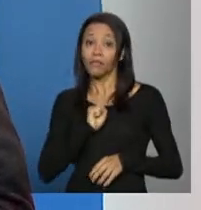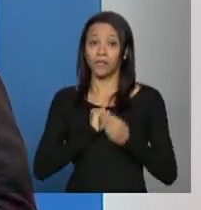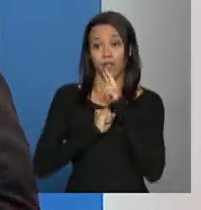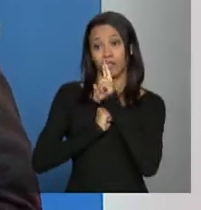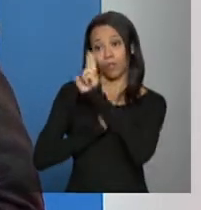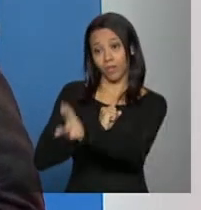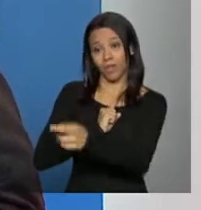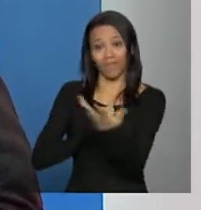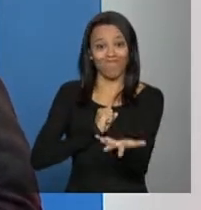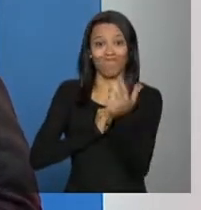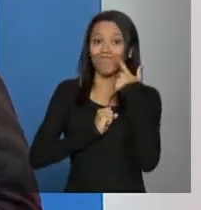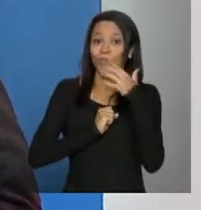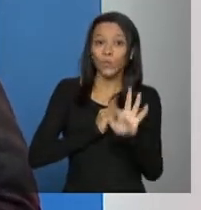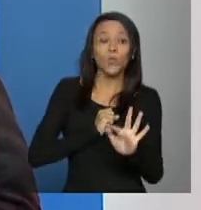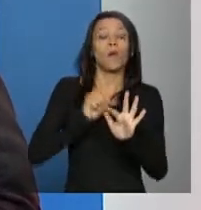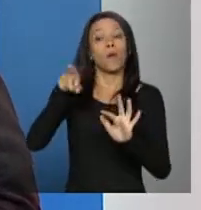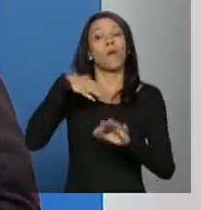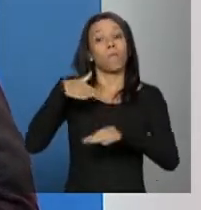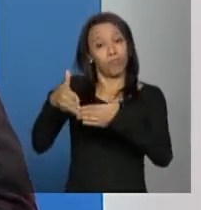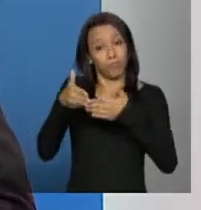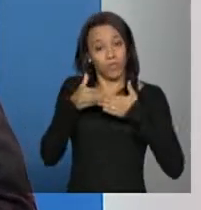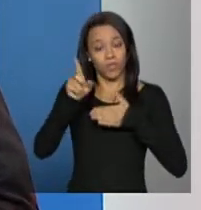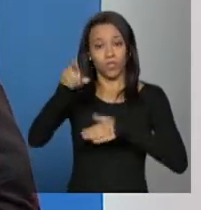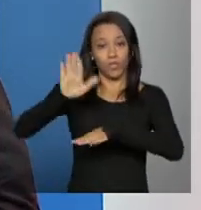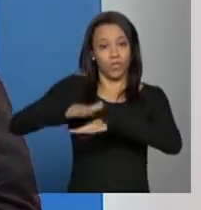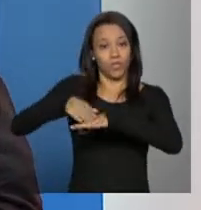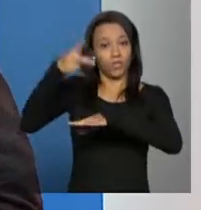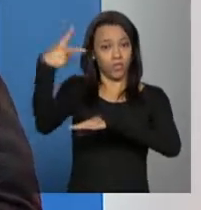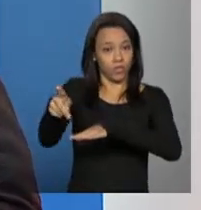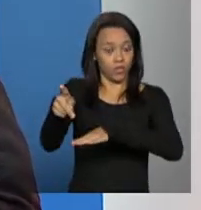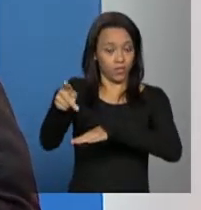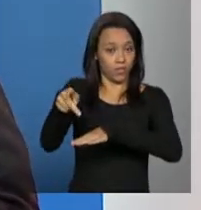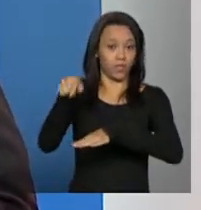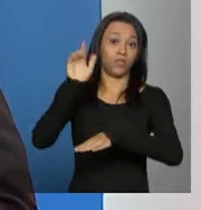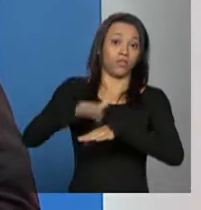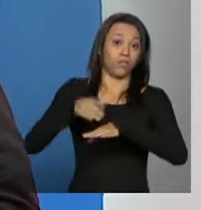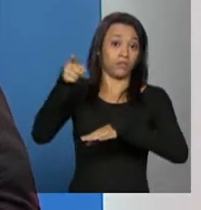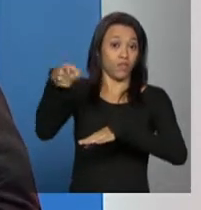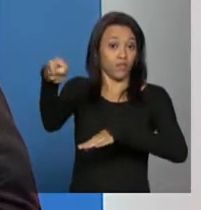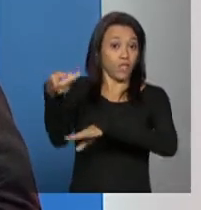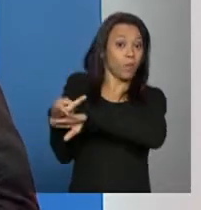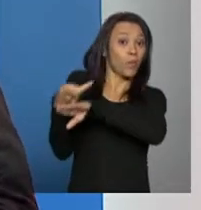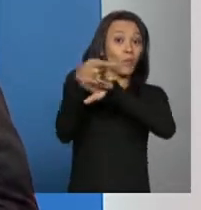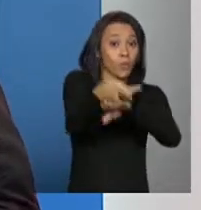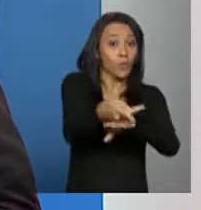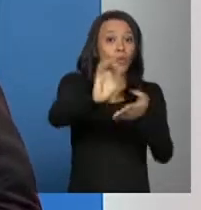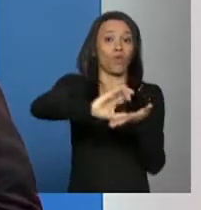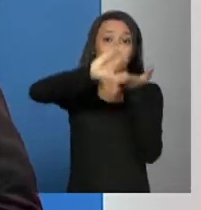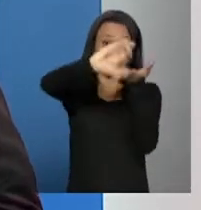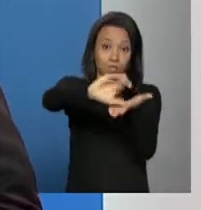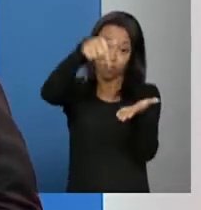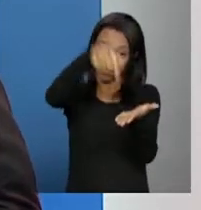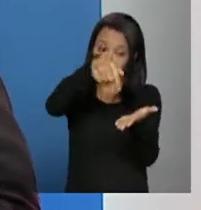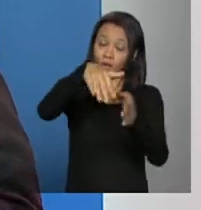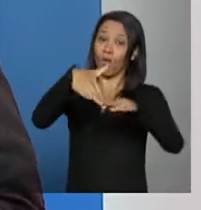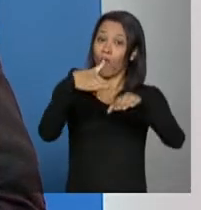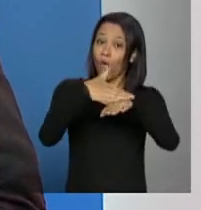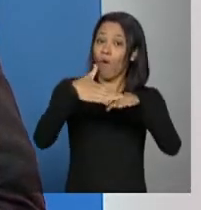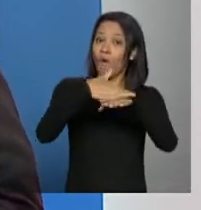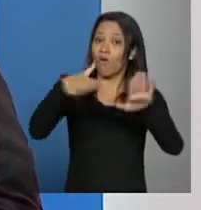você. Eu peço que você procure oriento na verdade que você procure então o conselho converse com ele